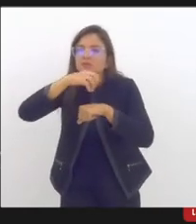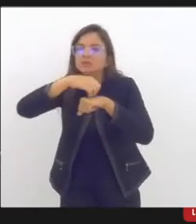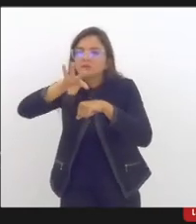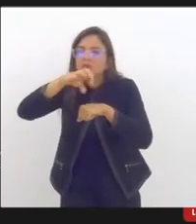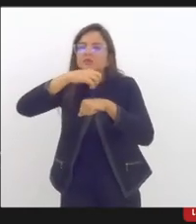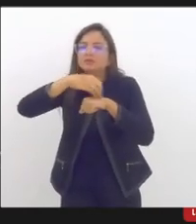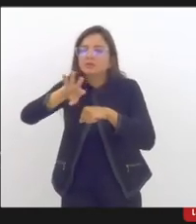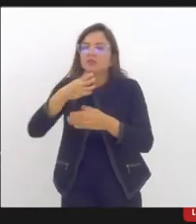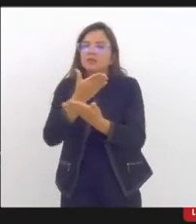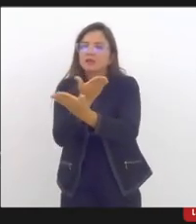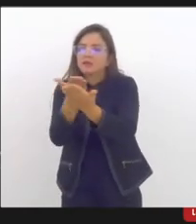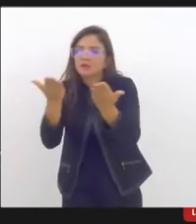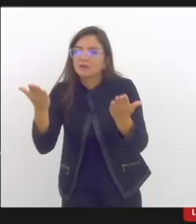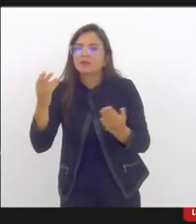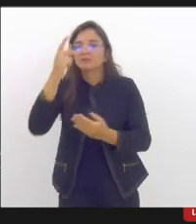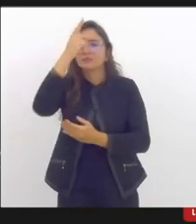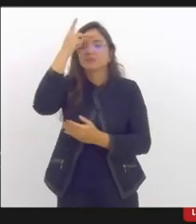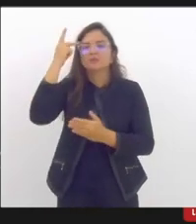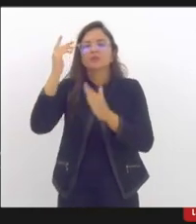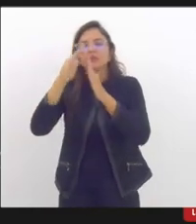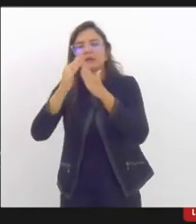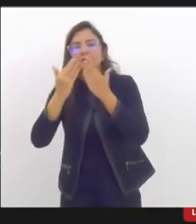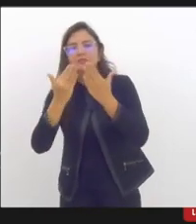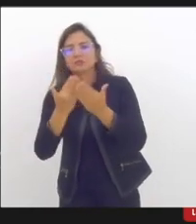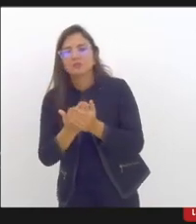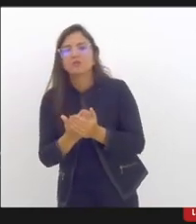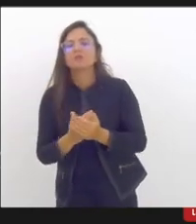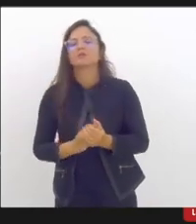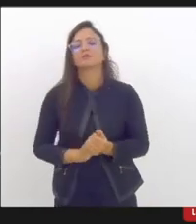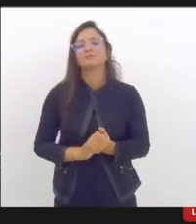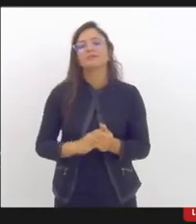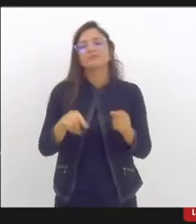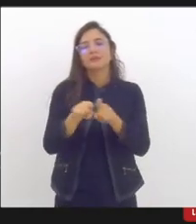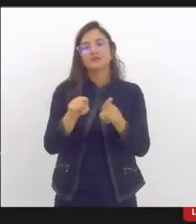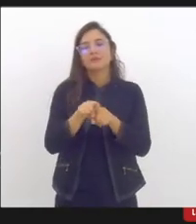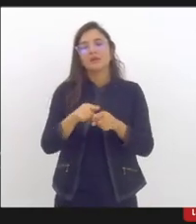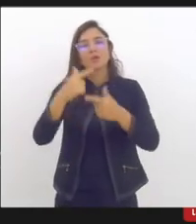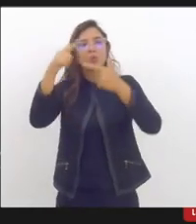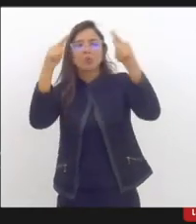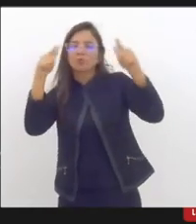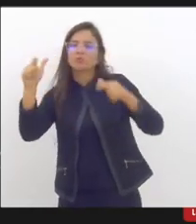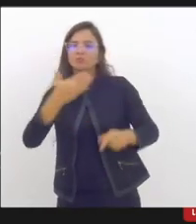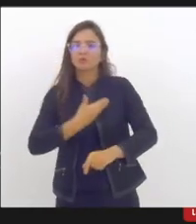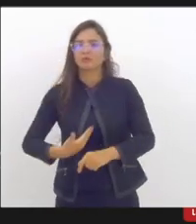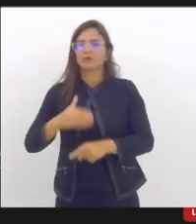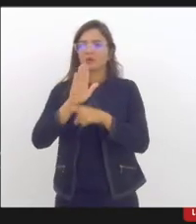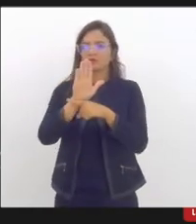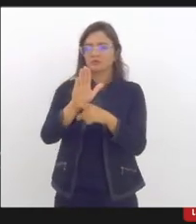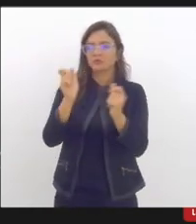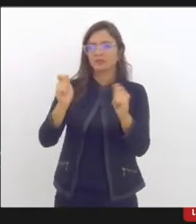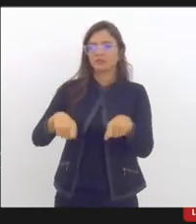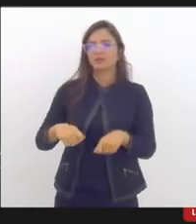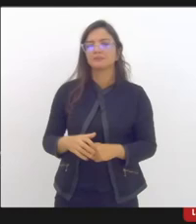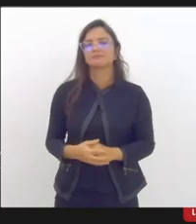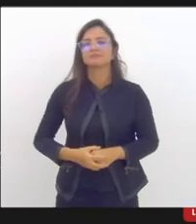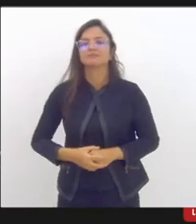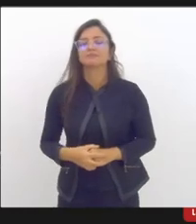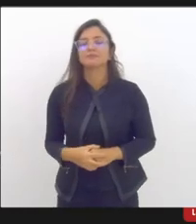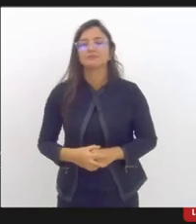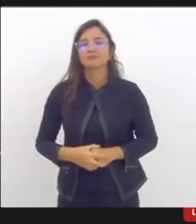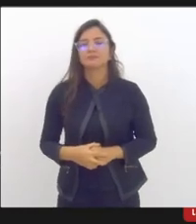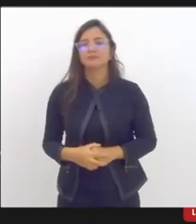né? Essa articulação da unidade escolar com os demais equipamentos públicos no território. E em